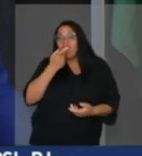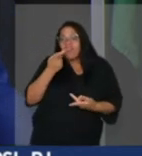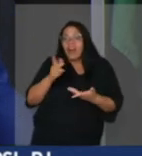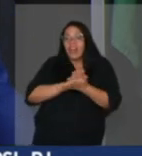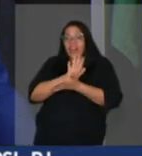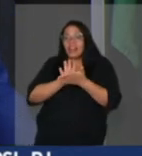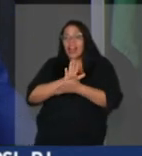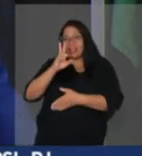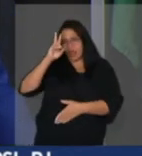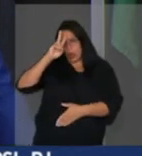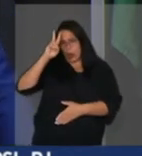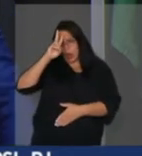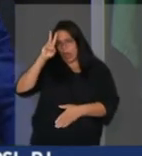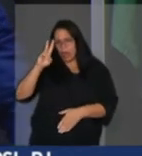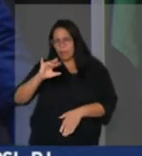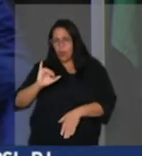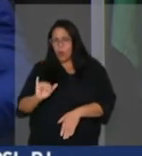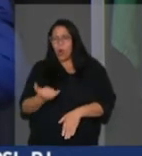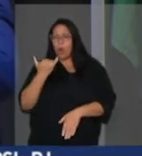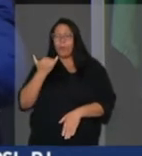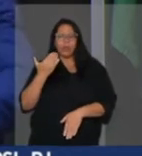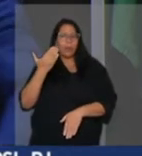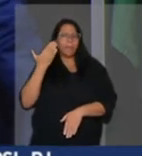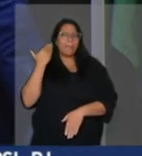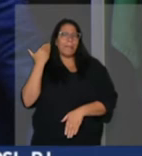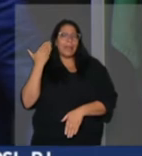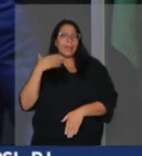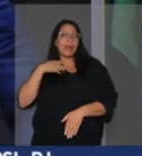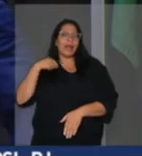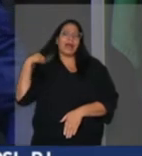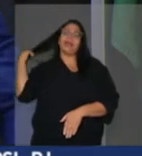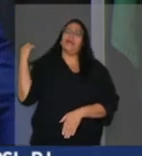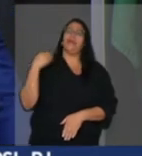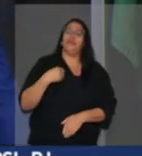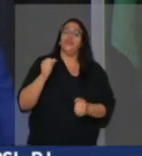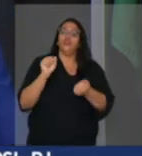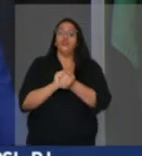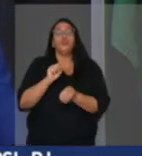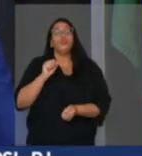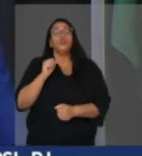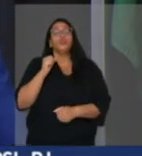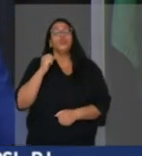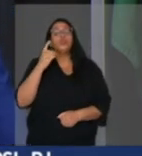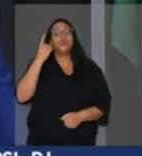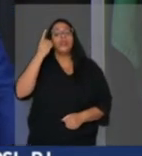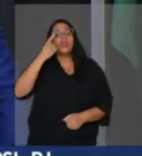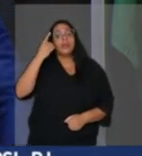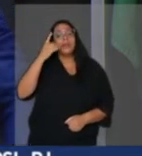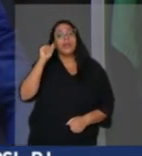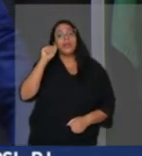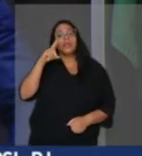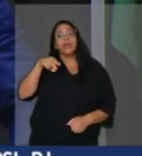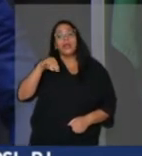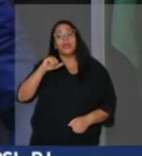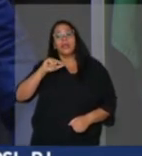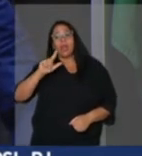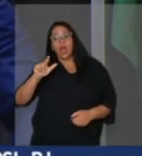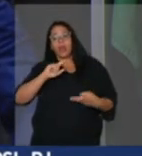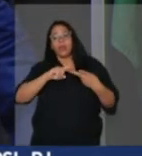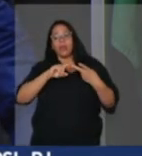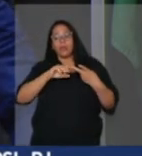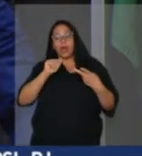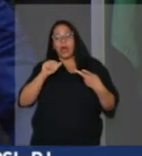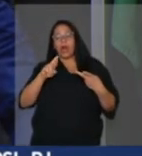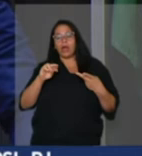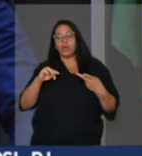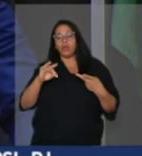muito bem, numa oportunidade que eu estava com o Daniel Silveira, com o deputado Arthur Lira, quando ele